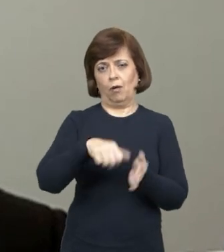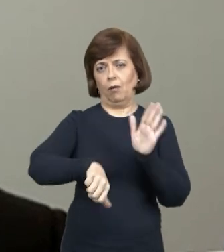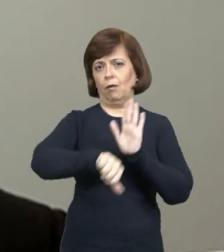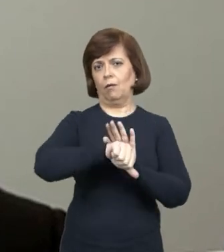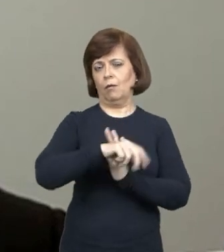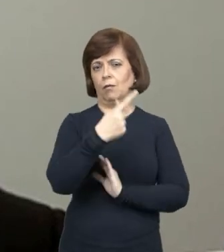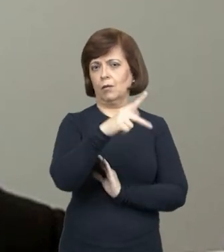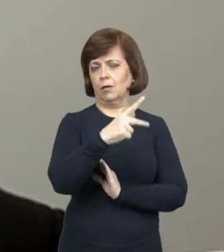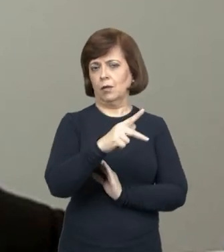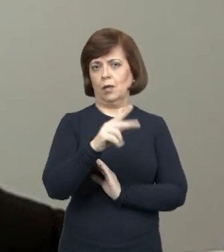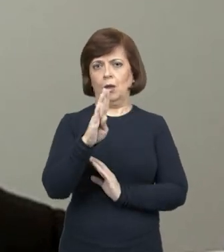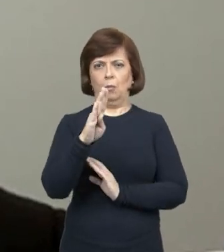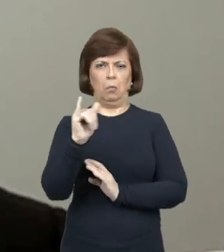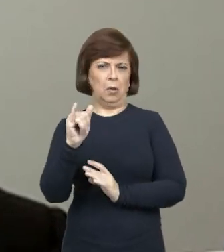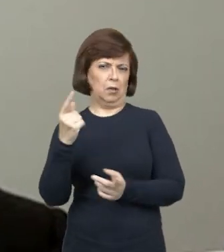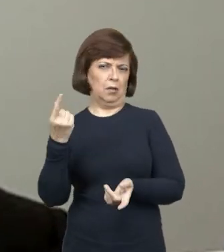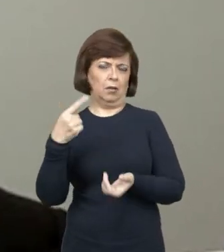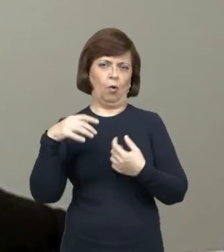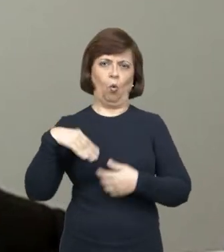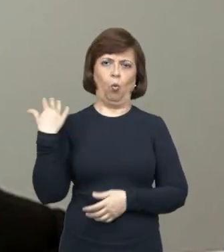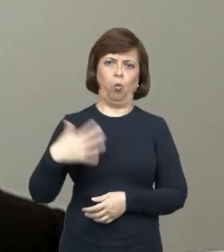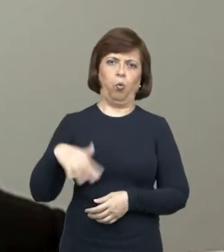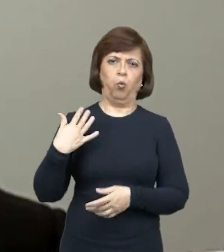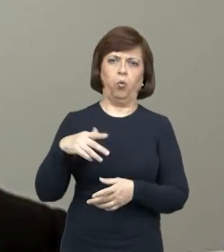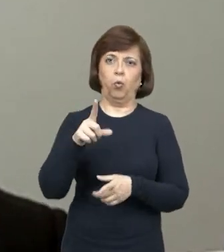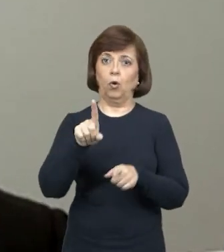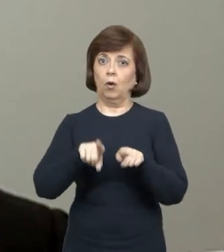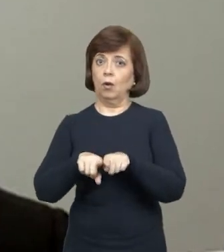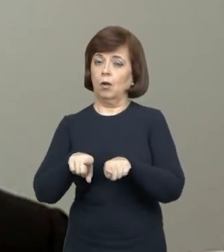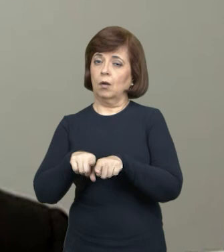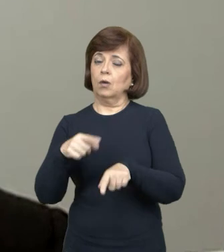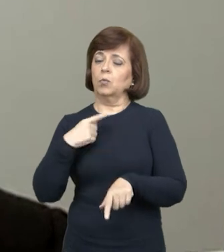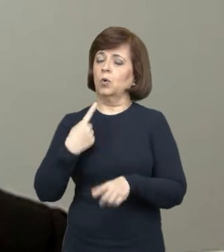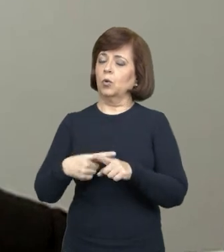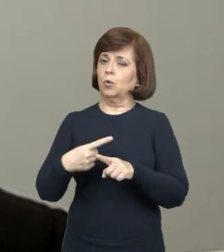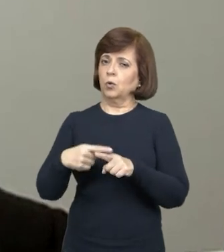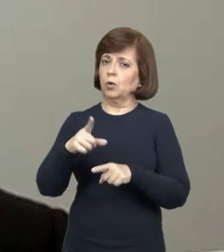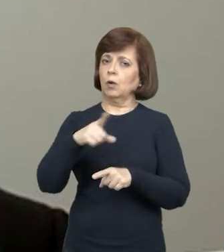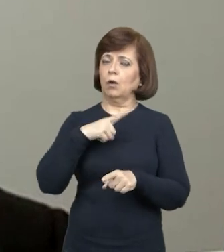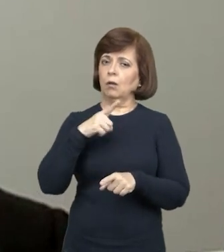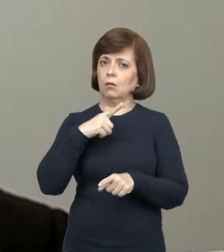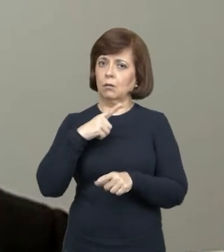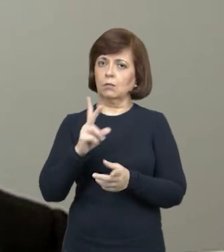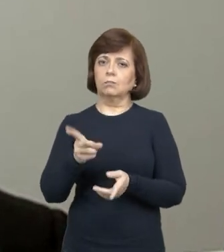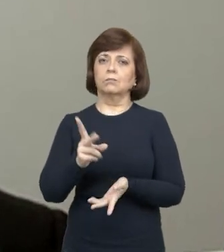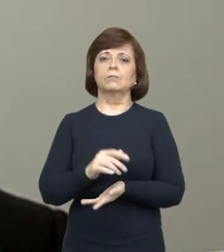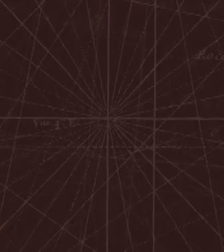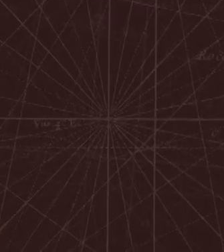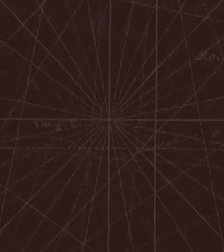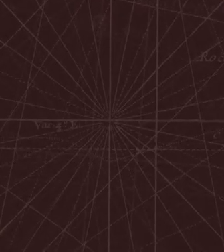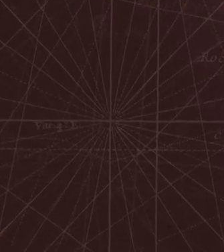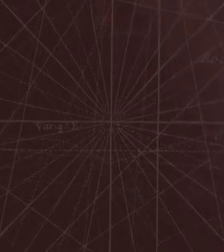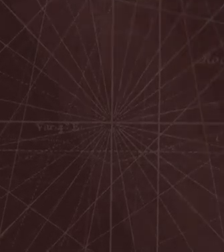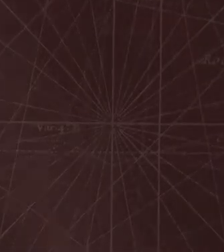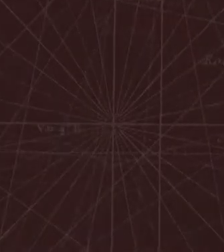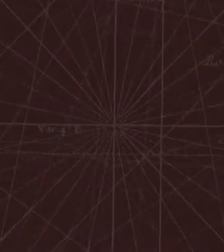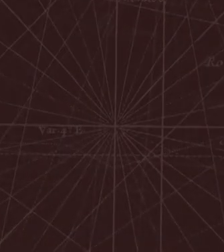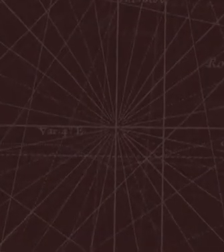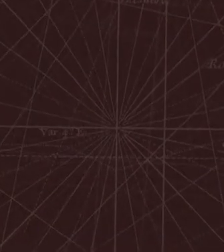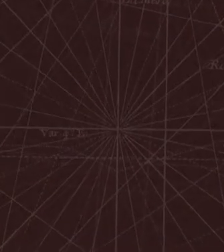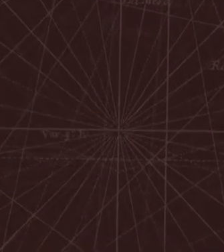desse vulto e dessa importância, considerando o interesse público indisponível e subjacente. E aí